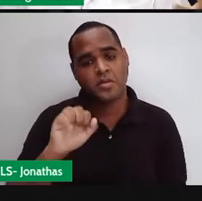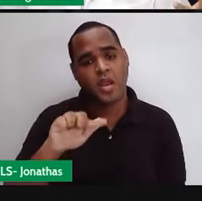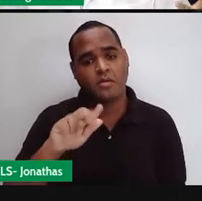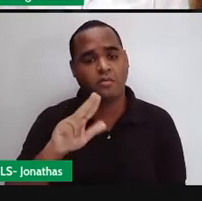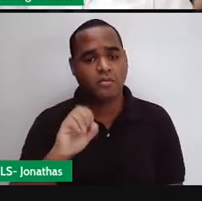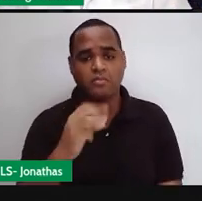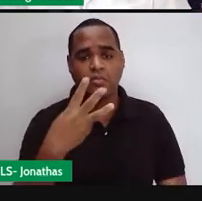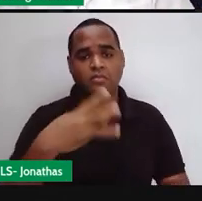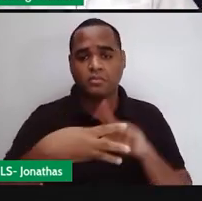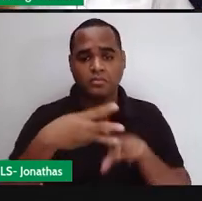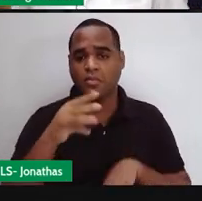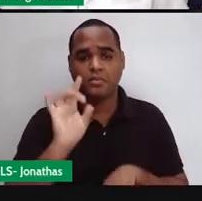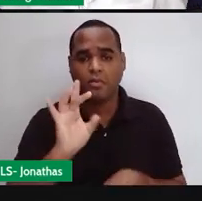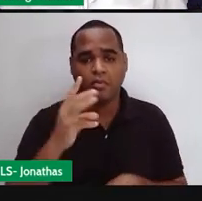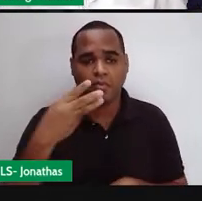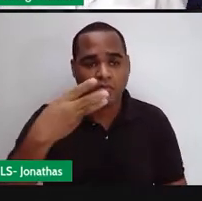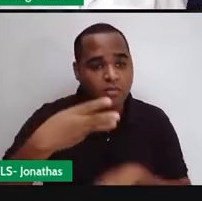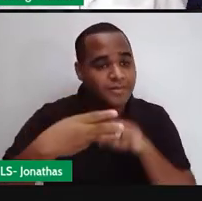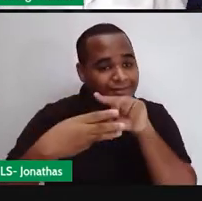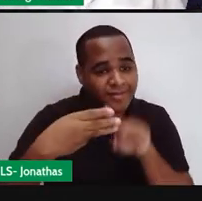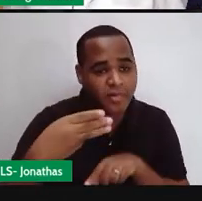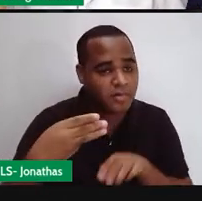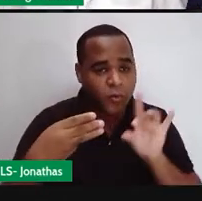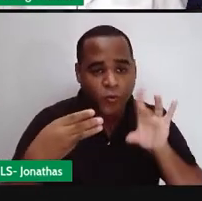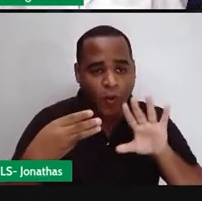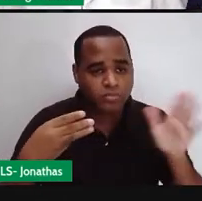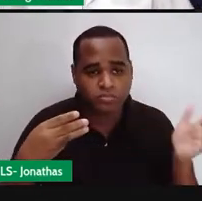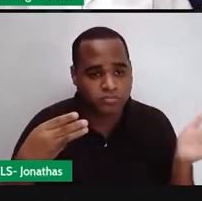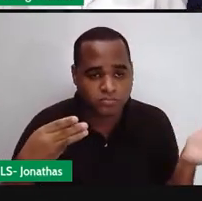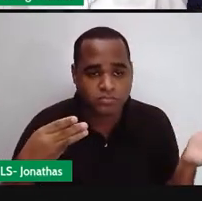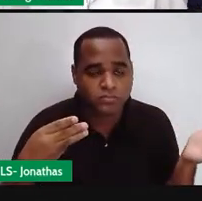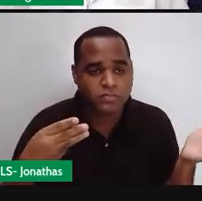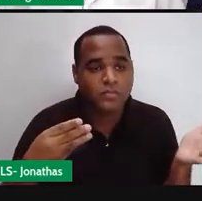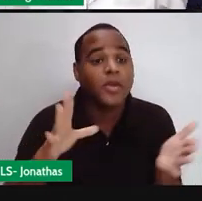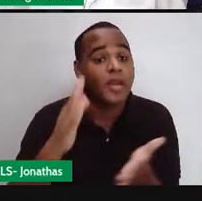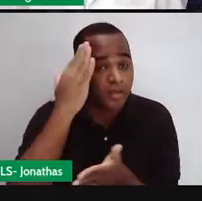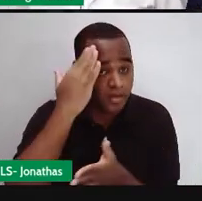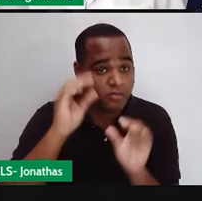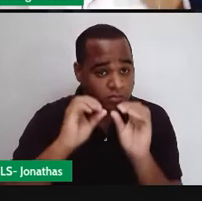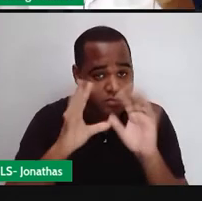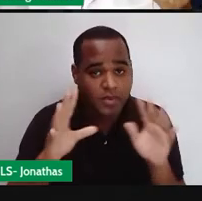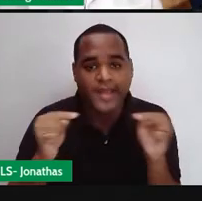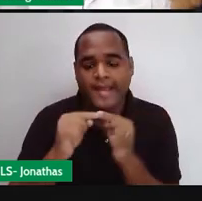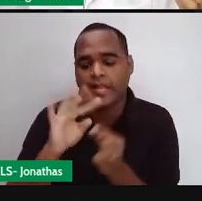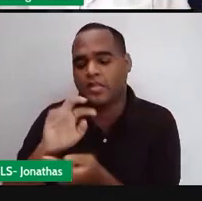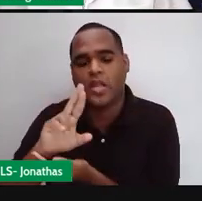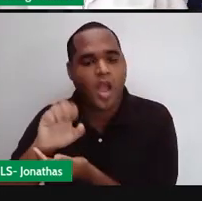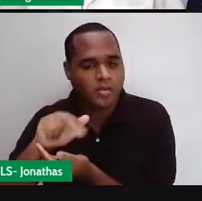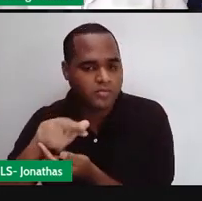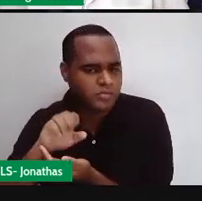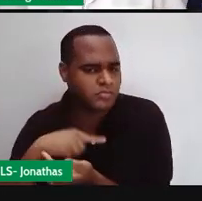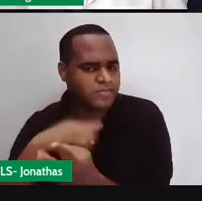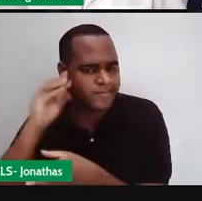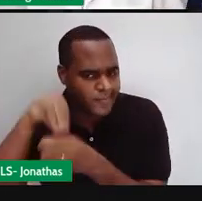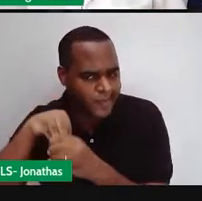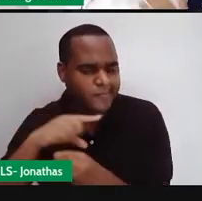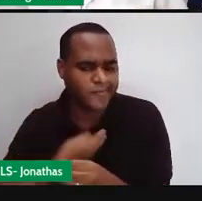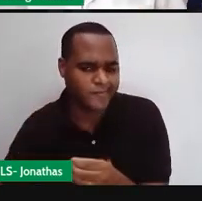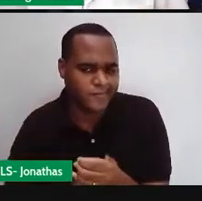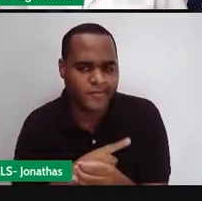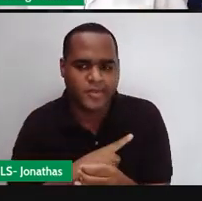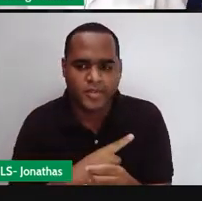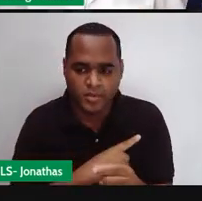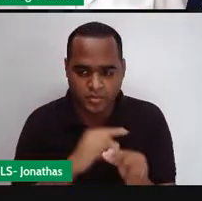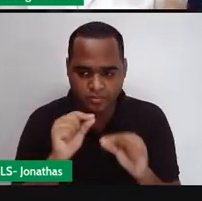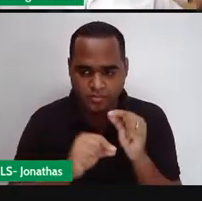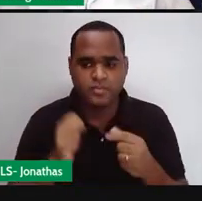triângulo. Três ângulos. Então, o triângulo é um polígono que tem três ângulos internos. E